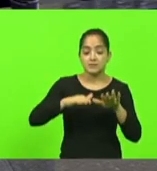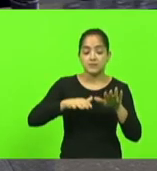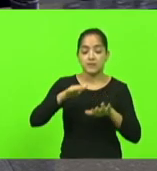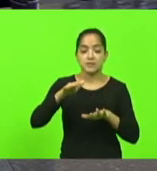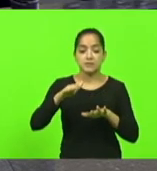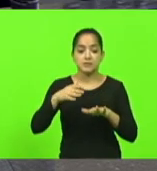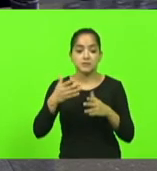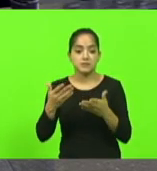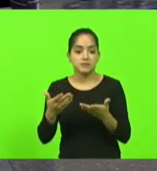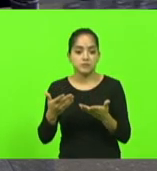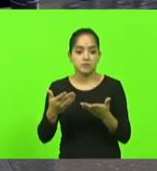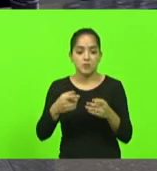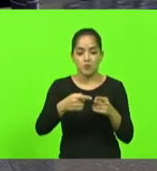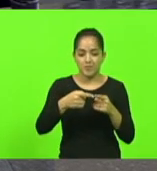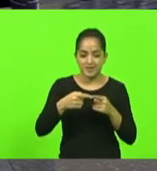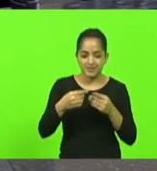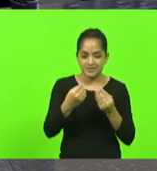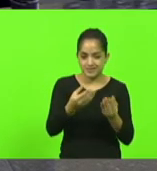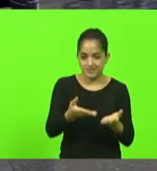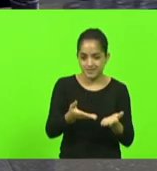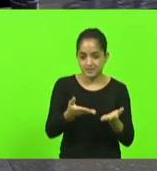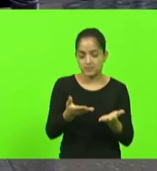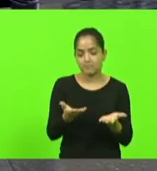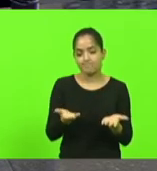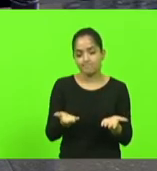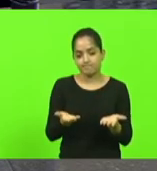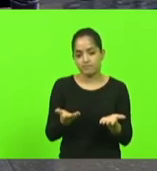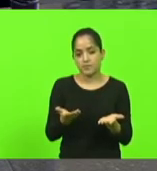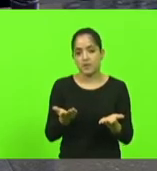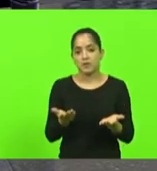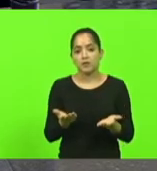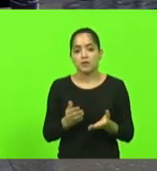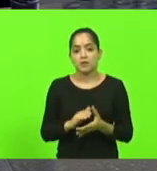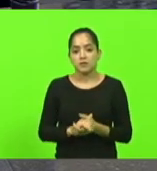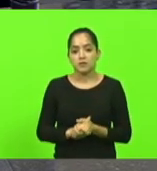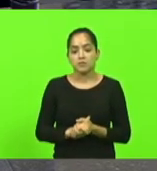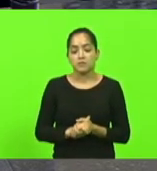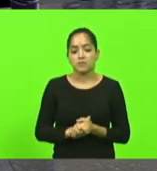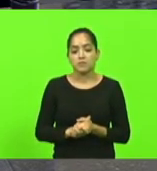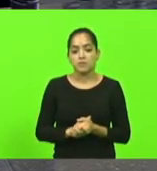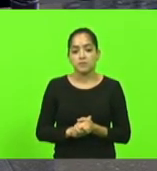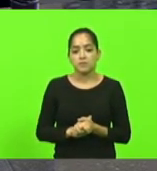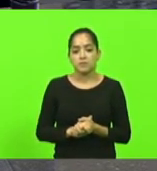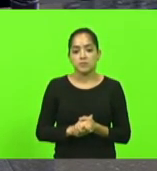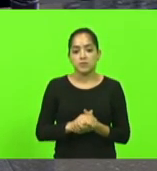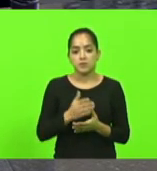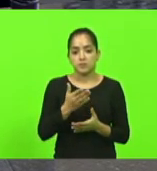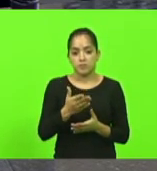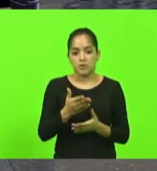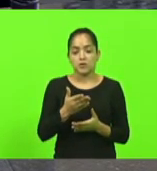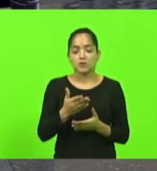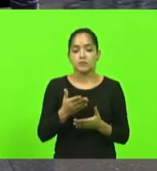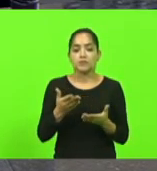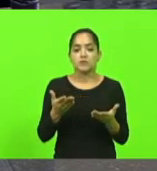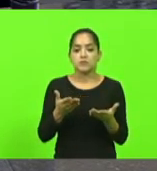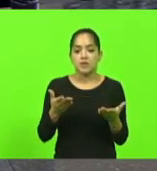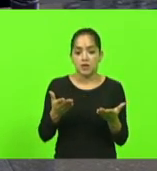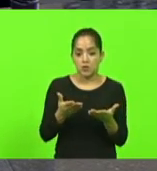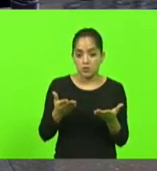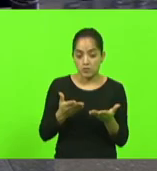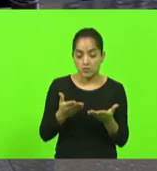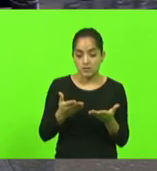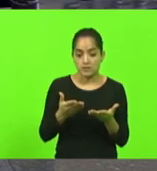uma licença né embora o IMA tenha dado a oportunidade agora das